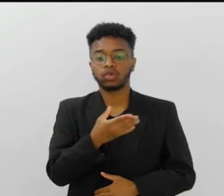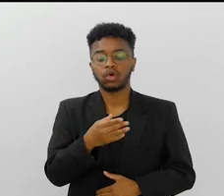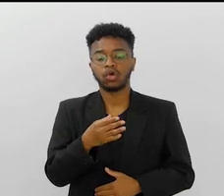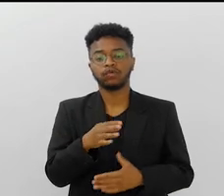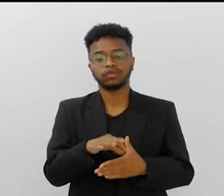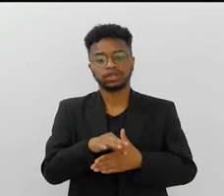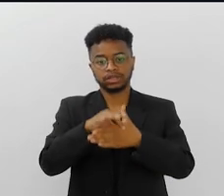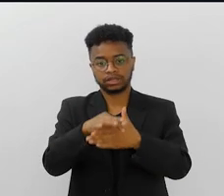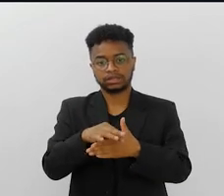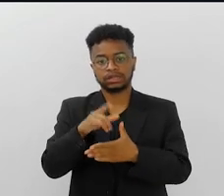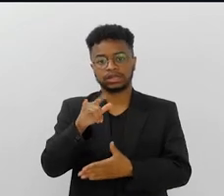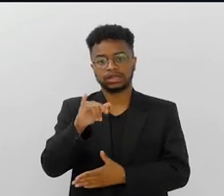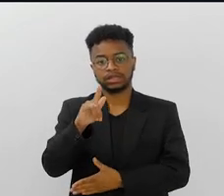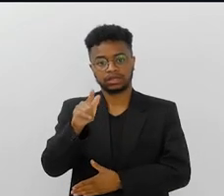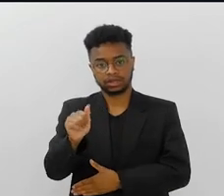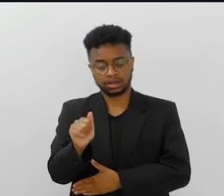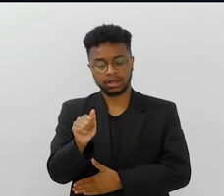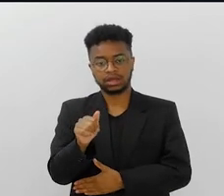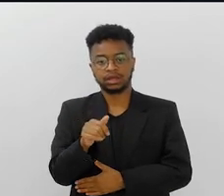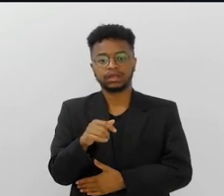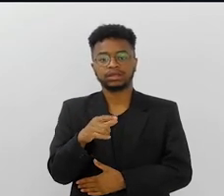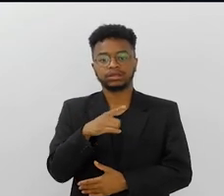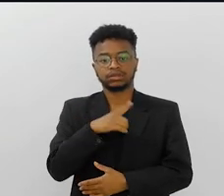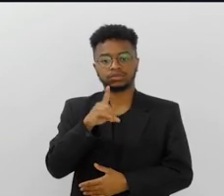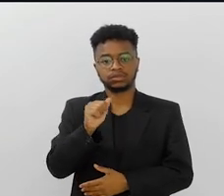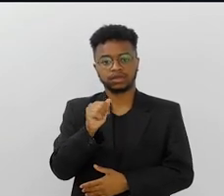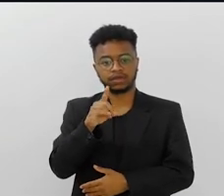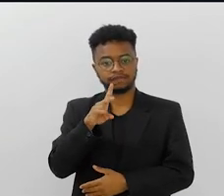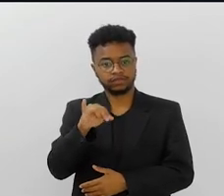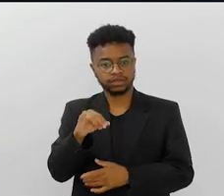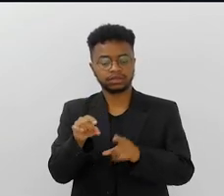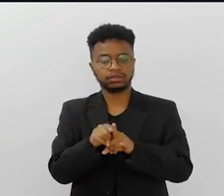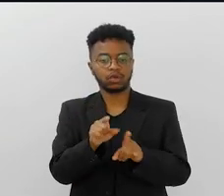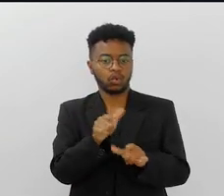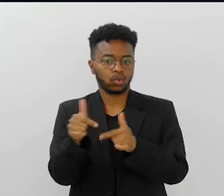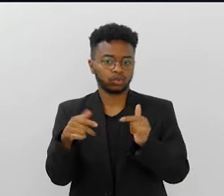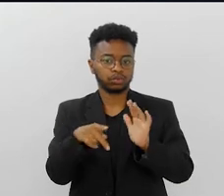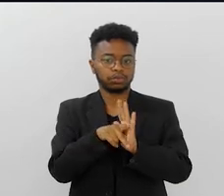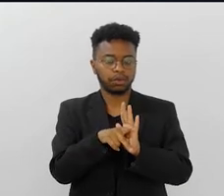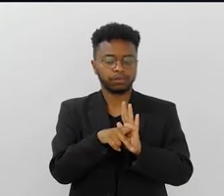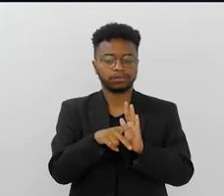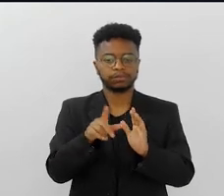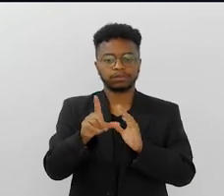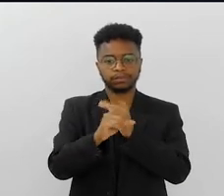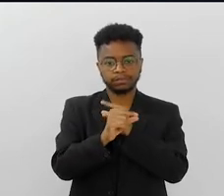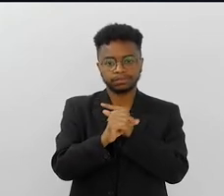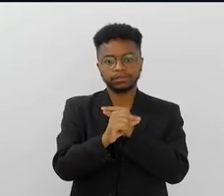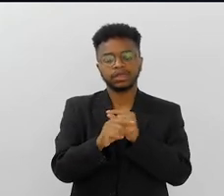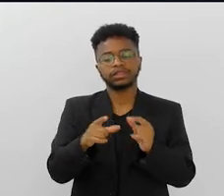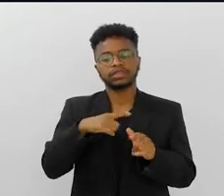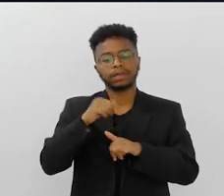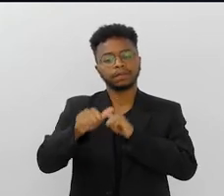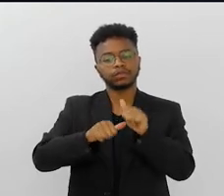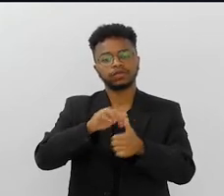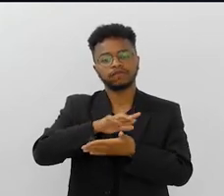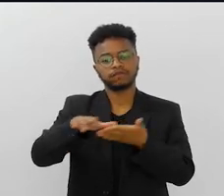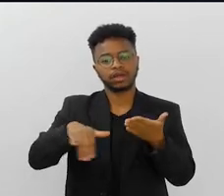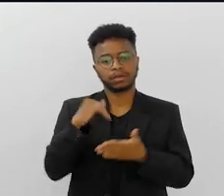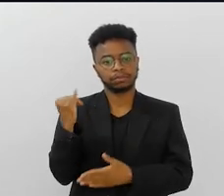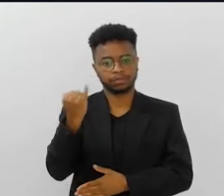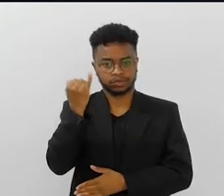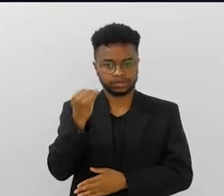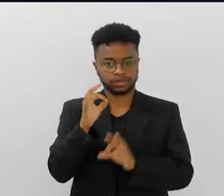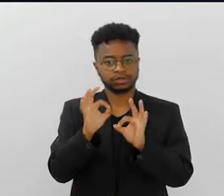nova direção da Liga, com Gabriel Davi, filho do Anísio Ebrahão Davi, da Beija-Flor, ele promoveu muitas mudanças, eu acho